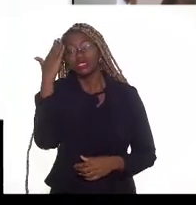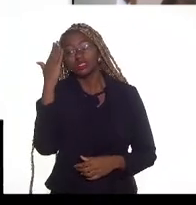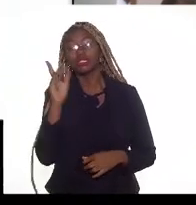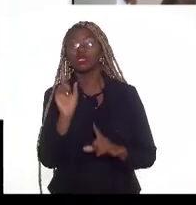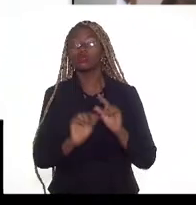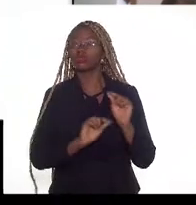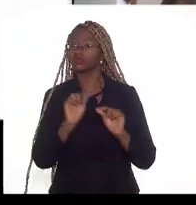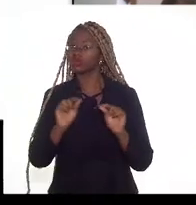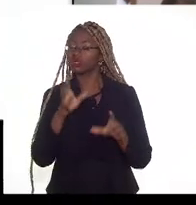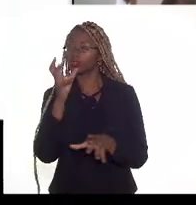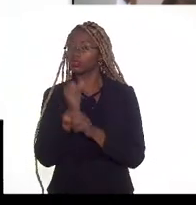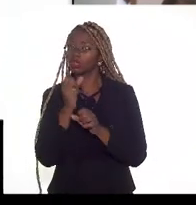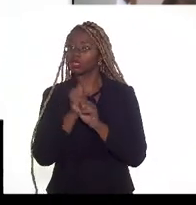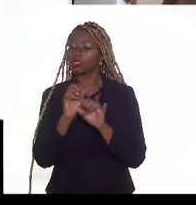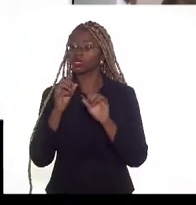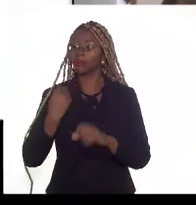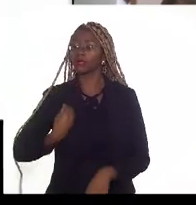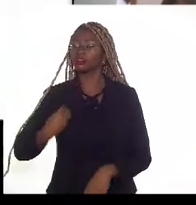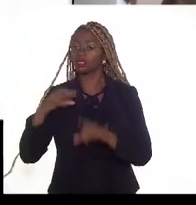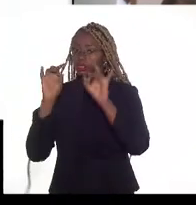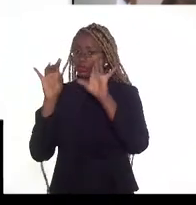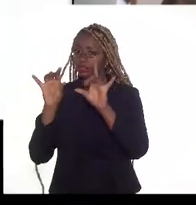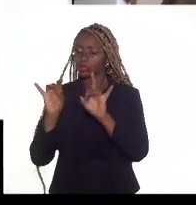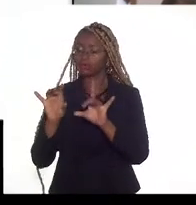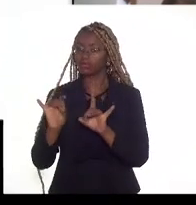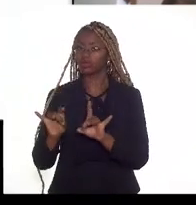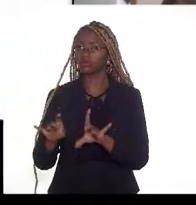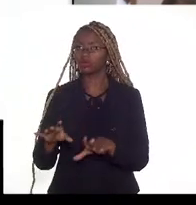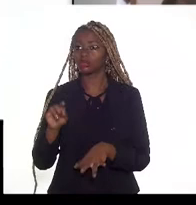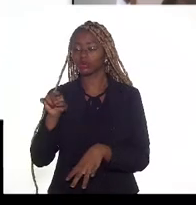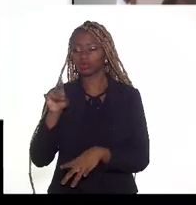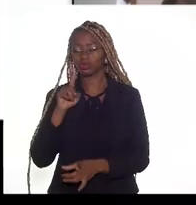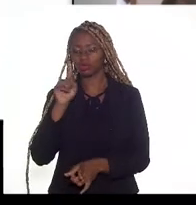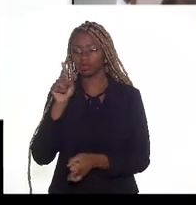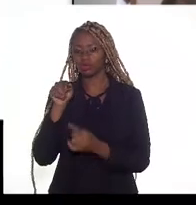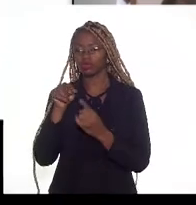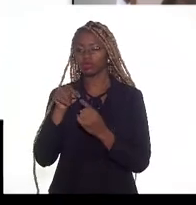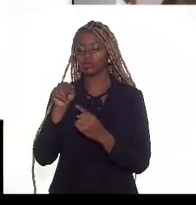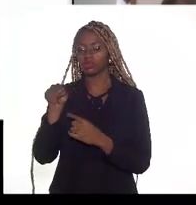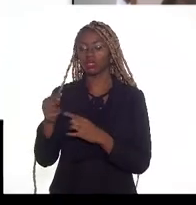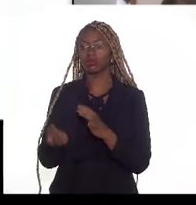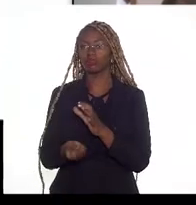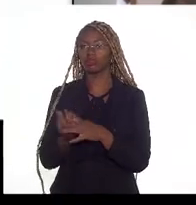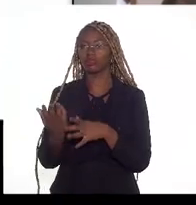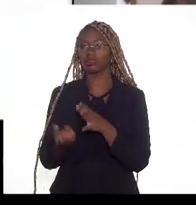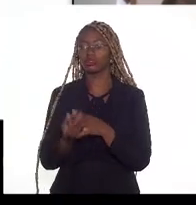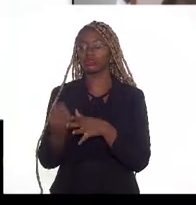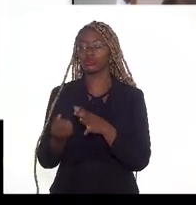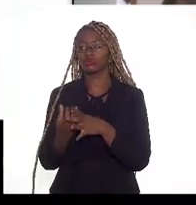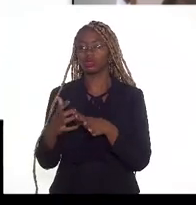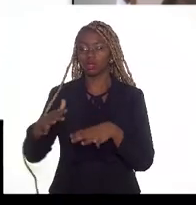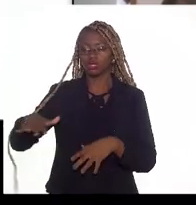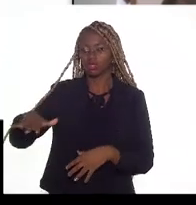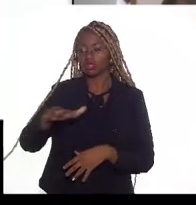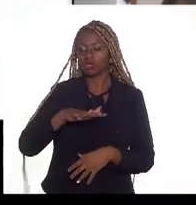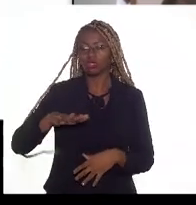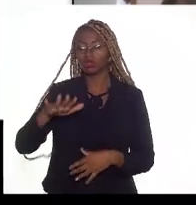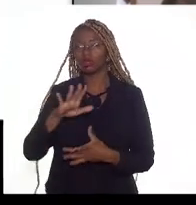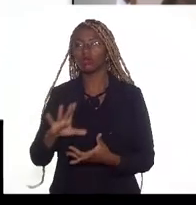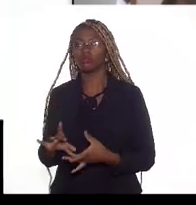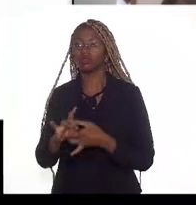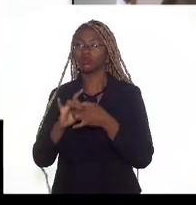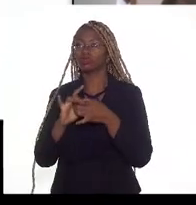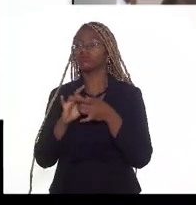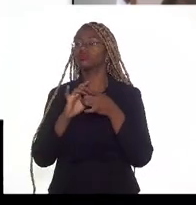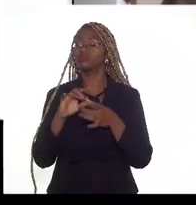o cálculo da participação especial, ele considera a produção do campo de forma unificada de óleo